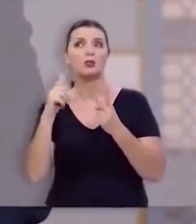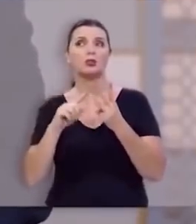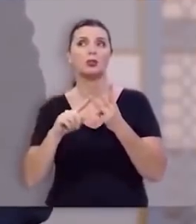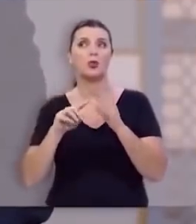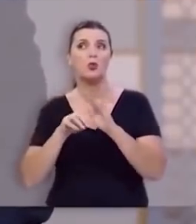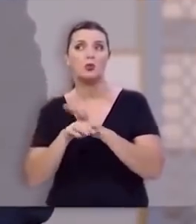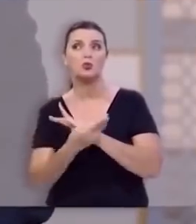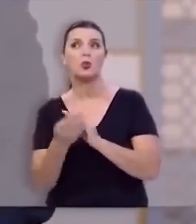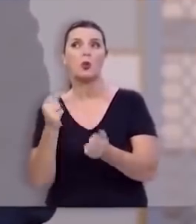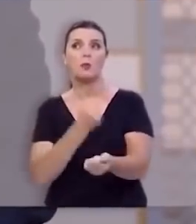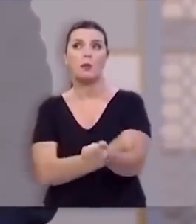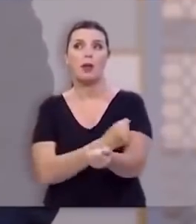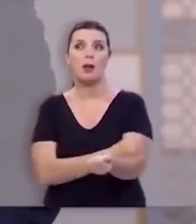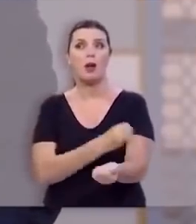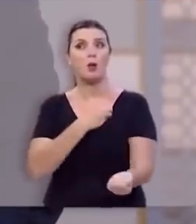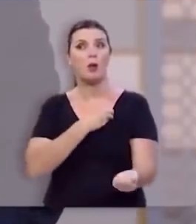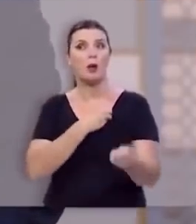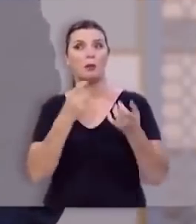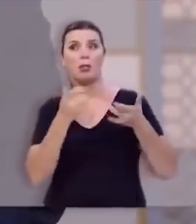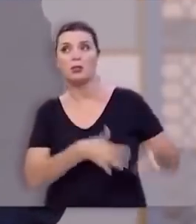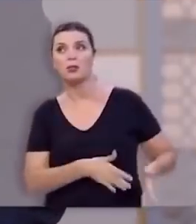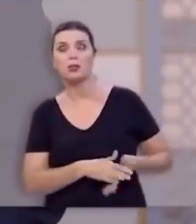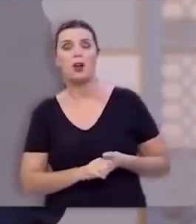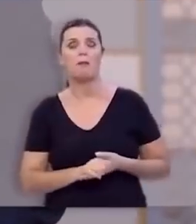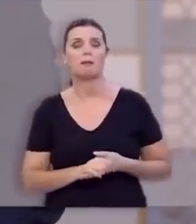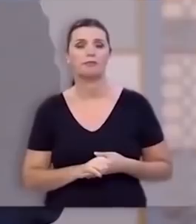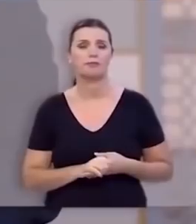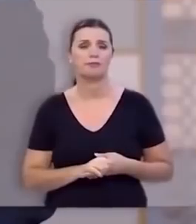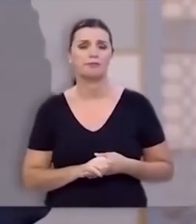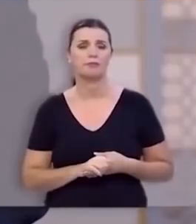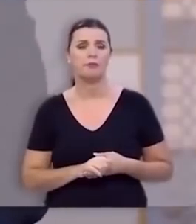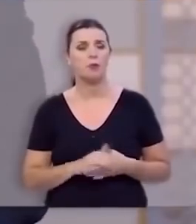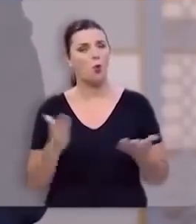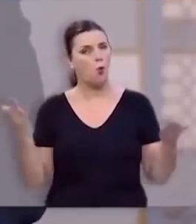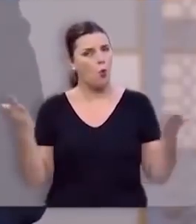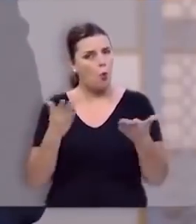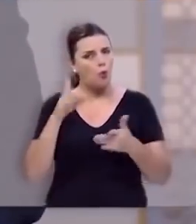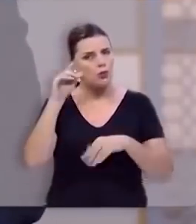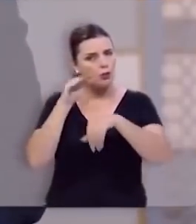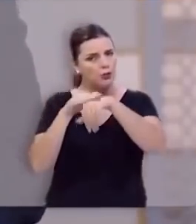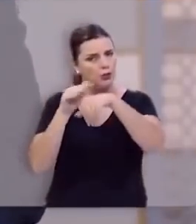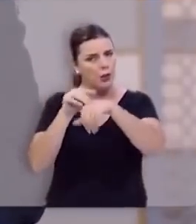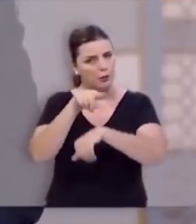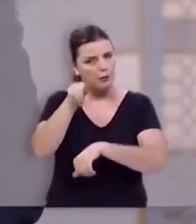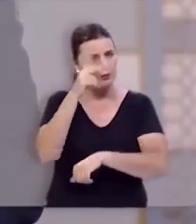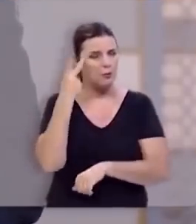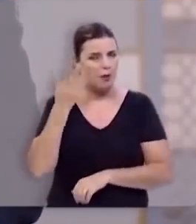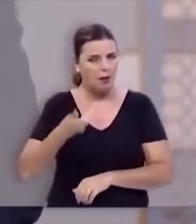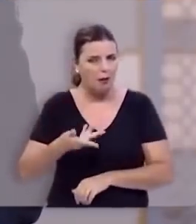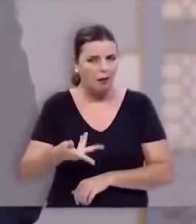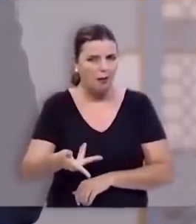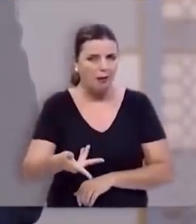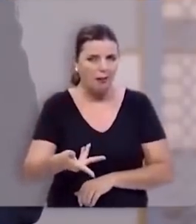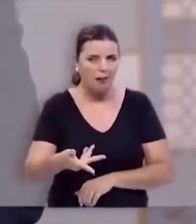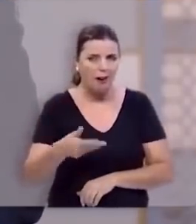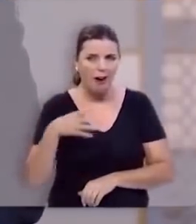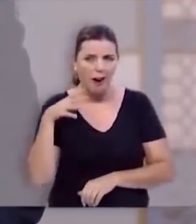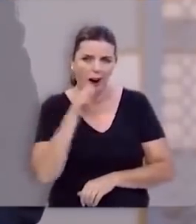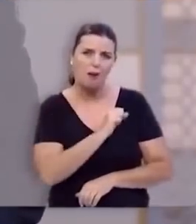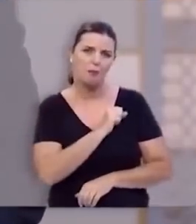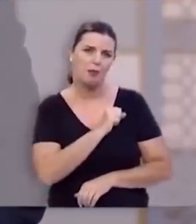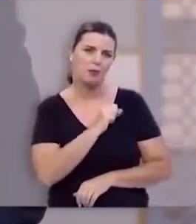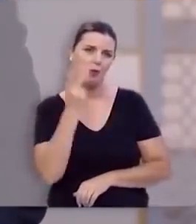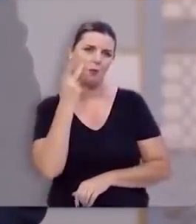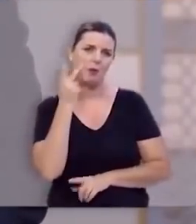aquele hábito, aquele vício, aquele pecado que você tem que abandonar. Hoje Deus chama você para ter pressa. Pressa